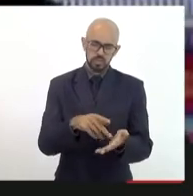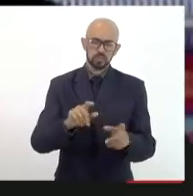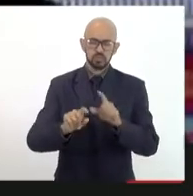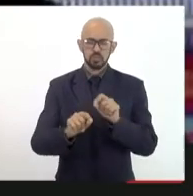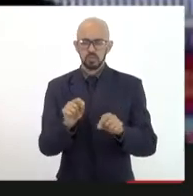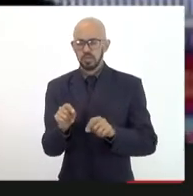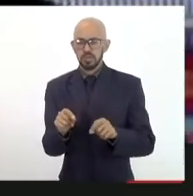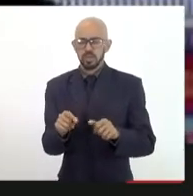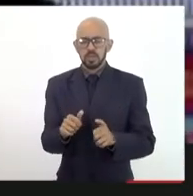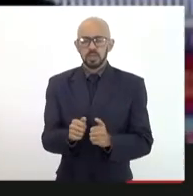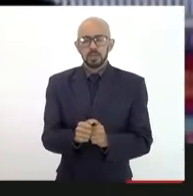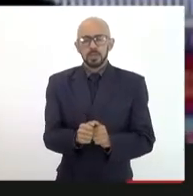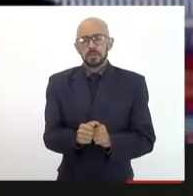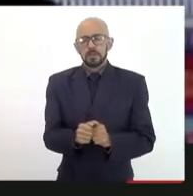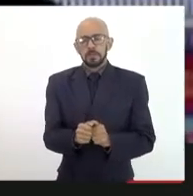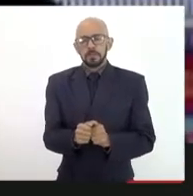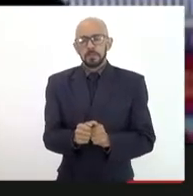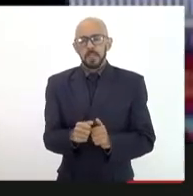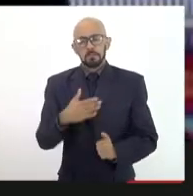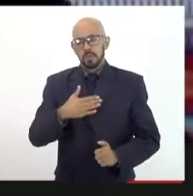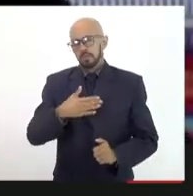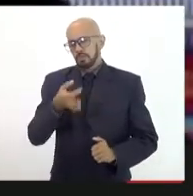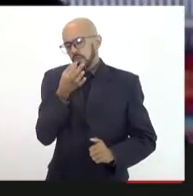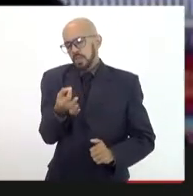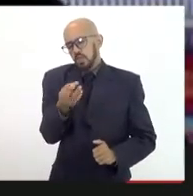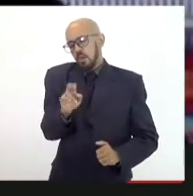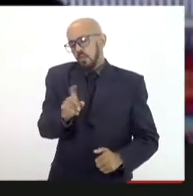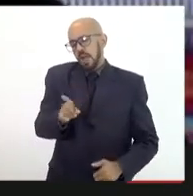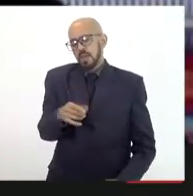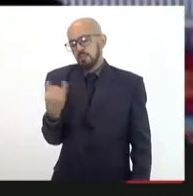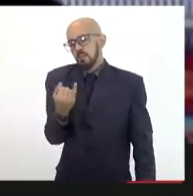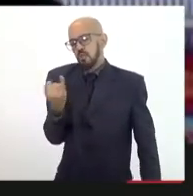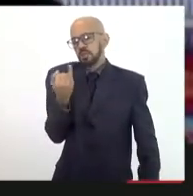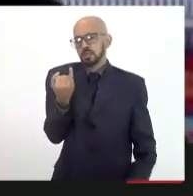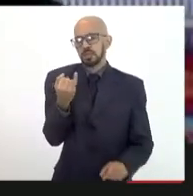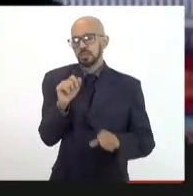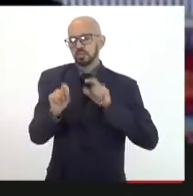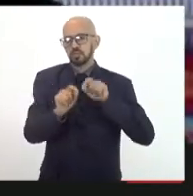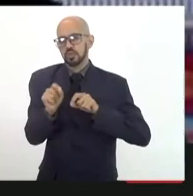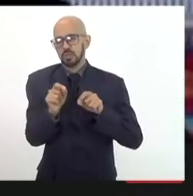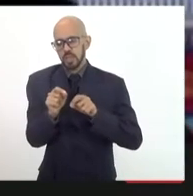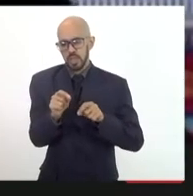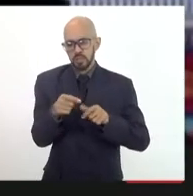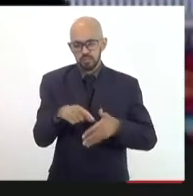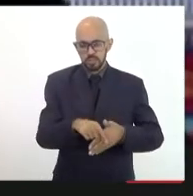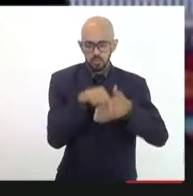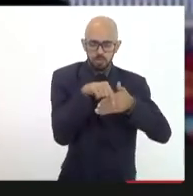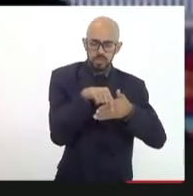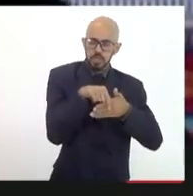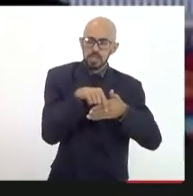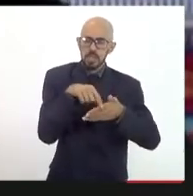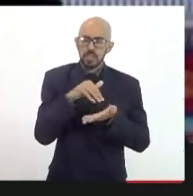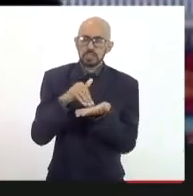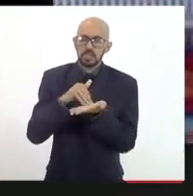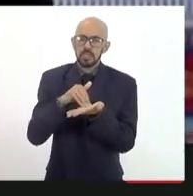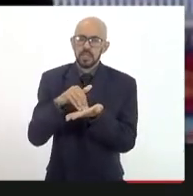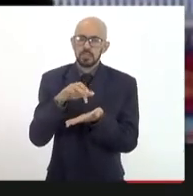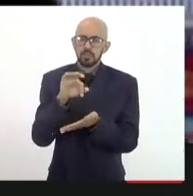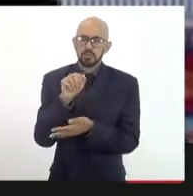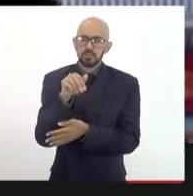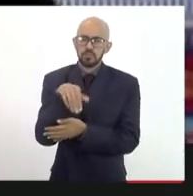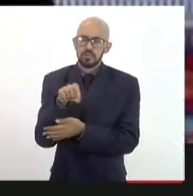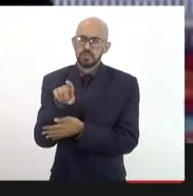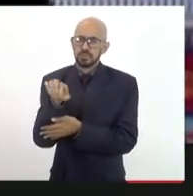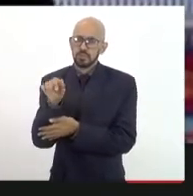acho interessante que fique sob a tutela da Secretaria de Fazenda acho que pensando na Secretaria de